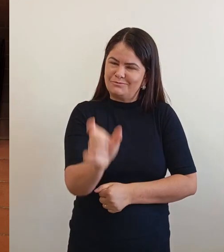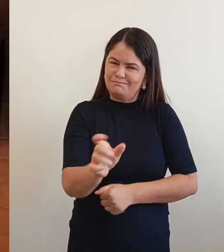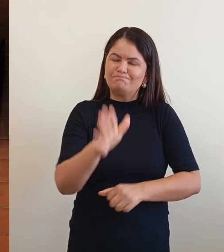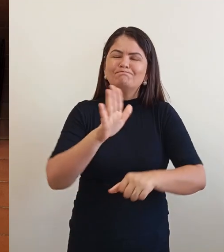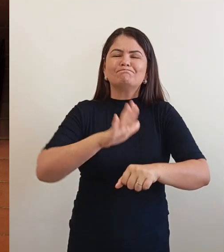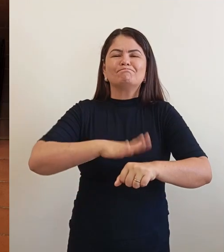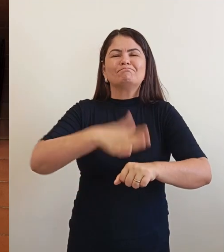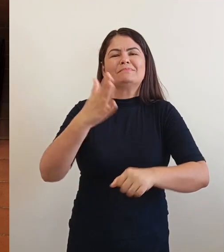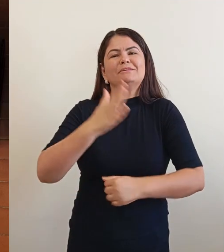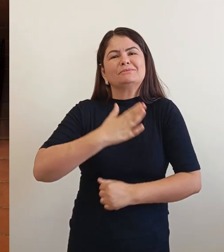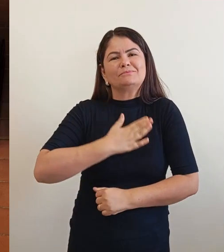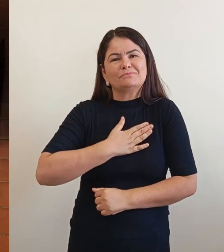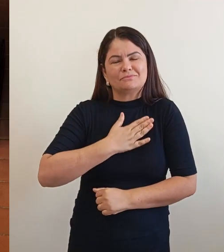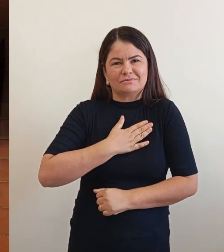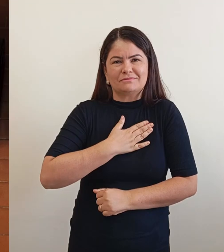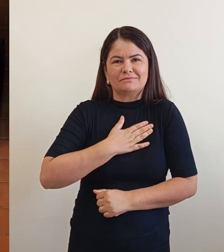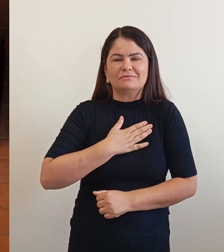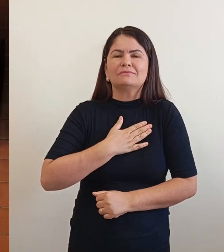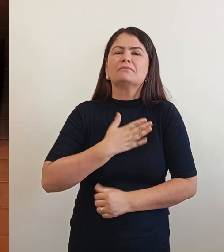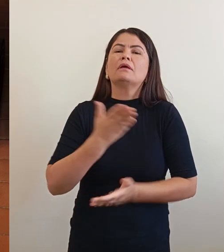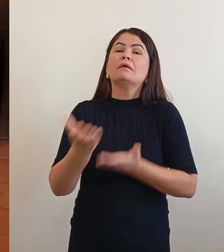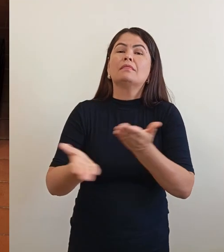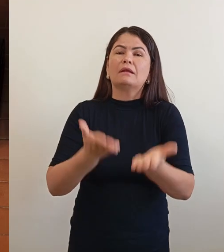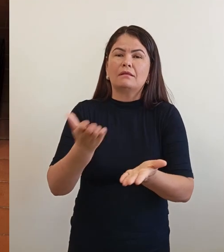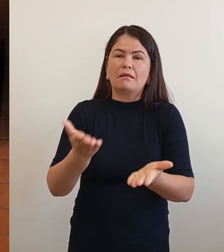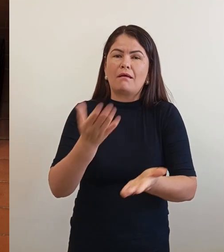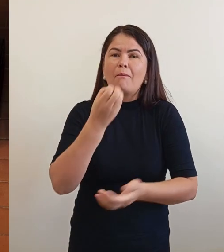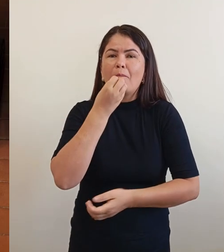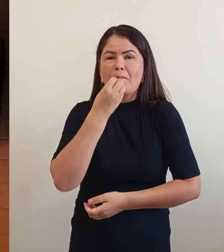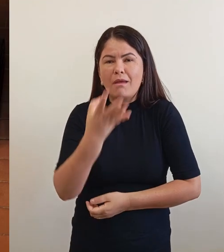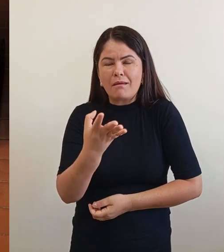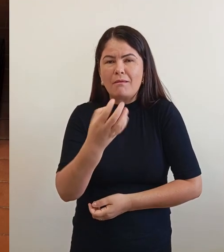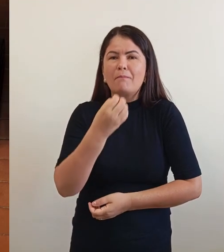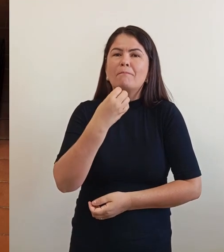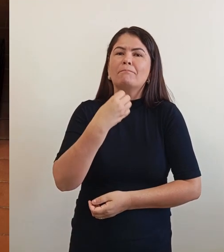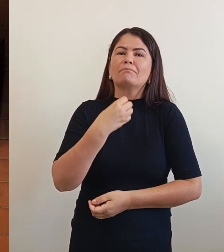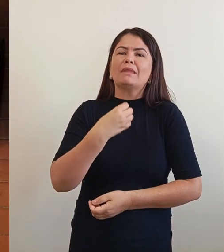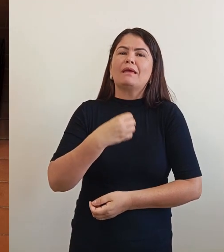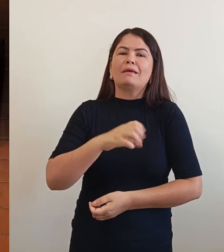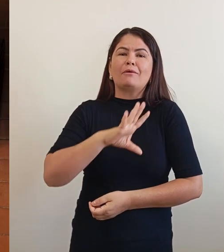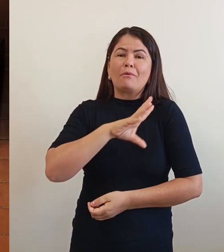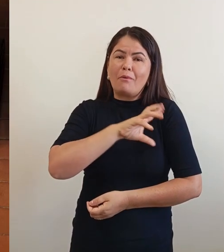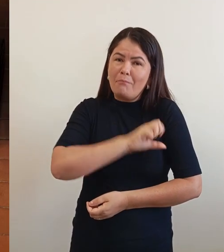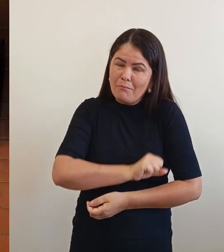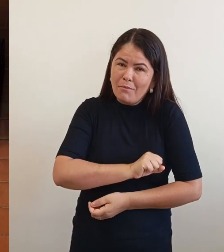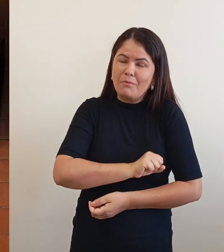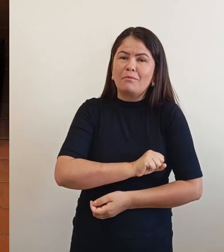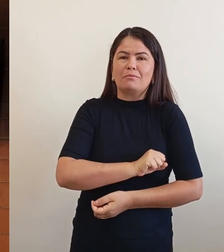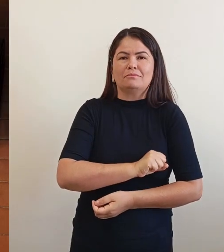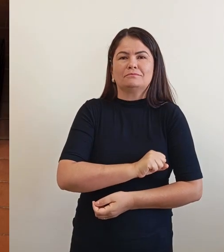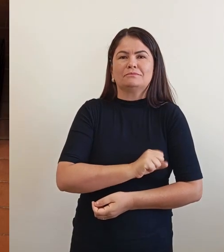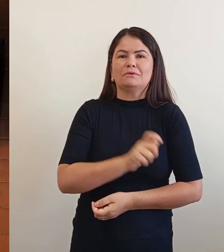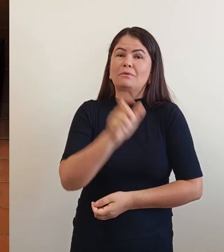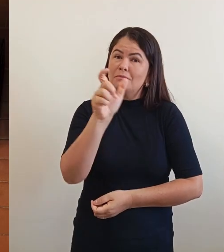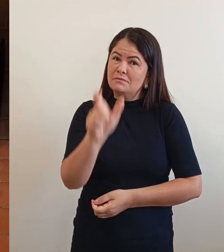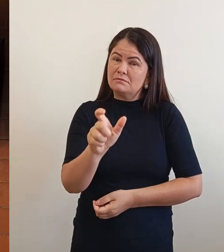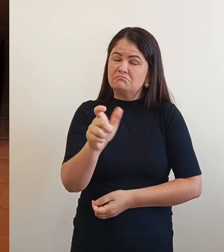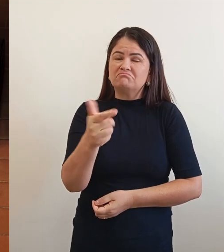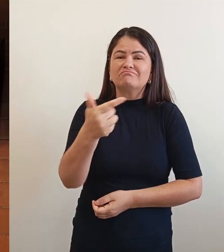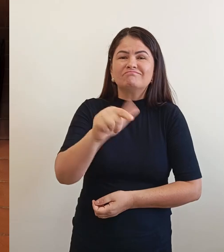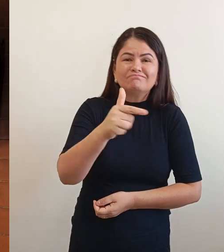Mais humilde, mais amor, eu dava para aquela pessoa. Porque é uma pessoa que, às vezes, não teve condição